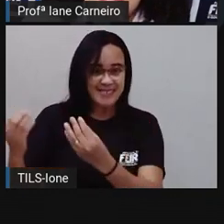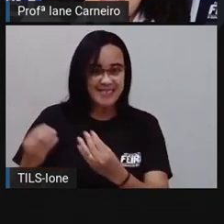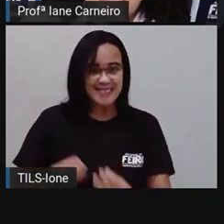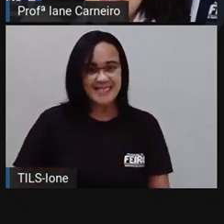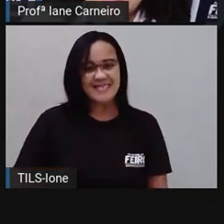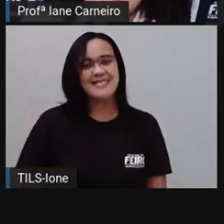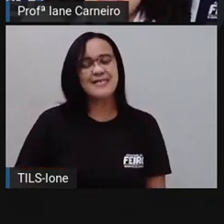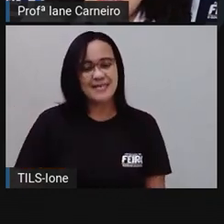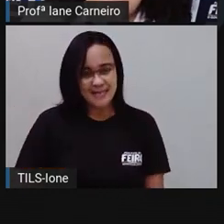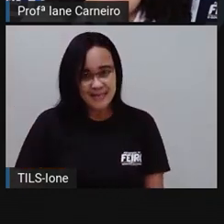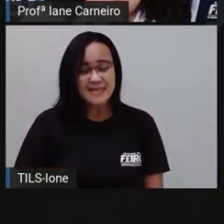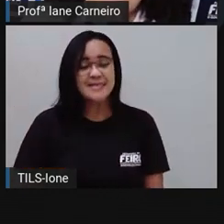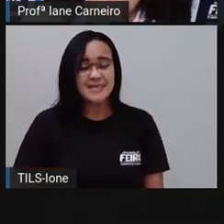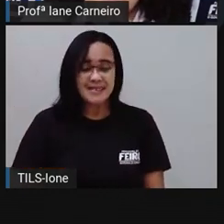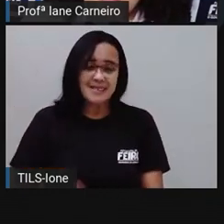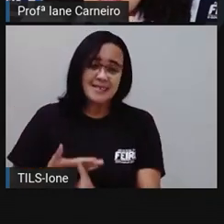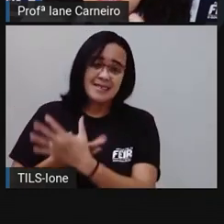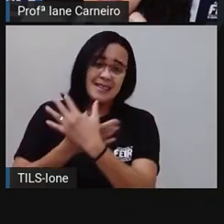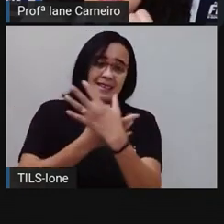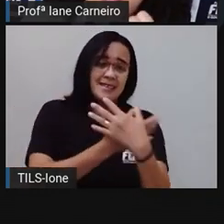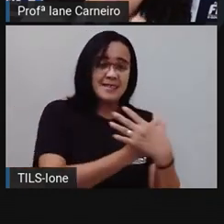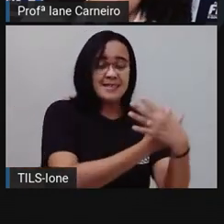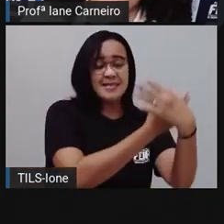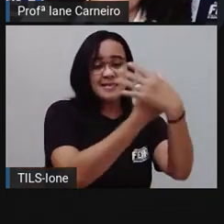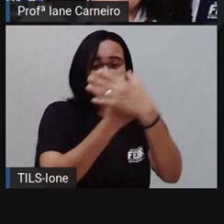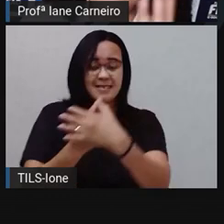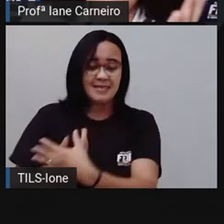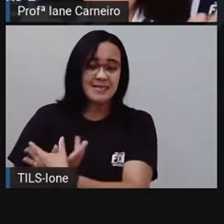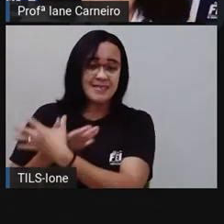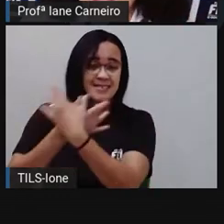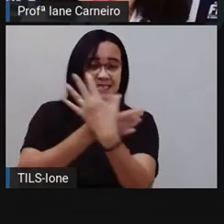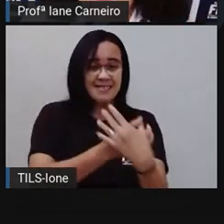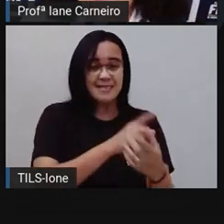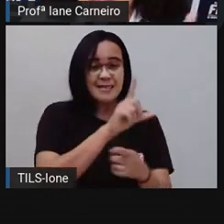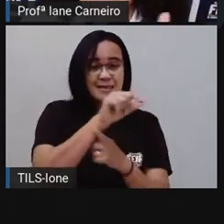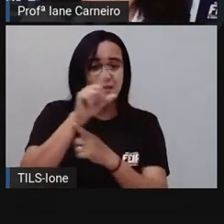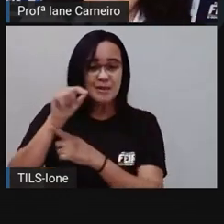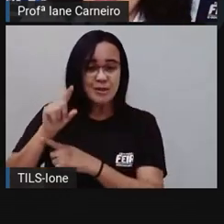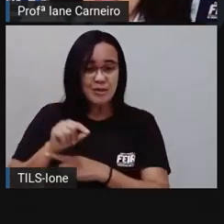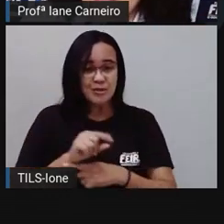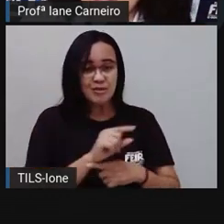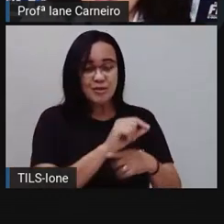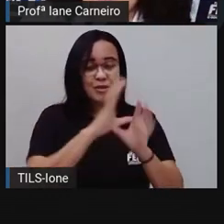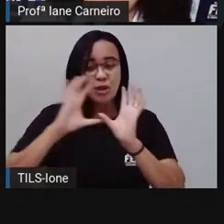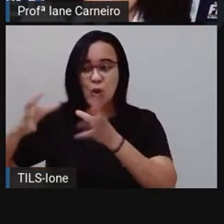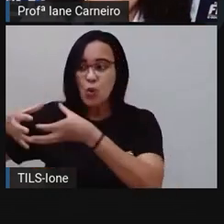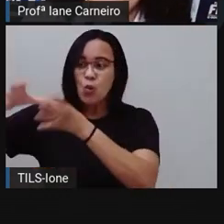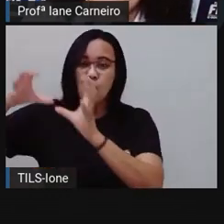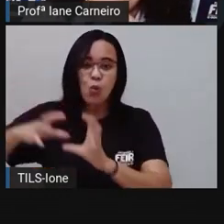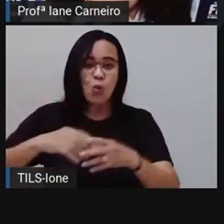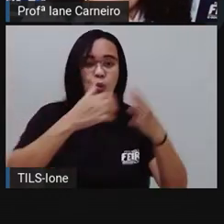As aves e as borboletas voando em bandos aos pares.